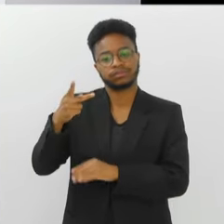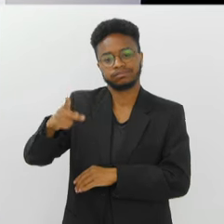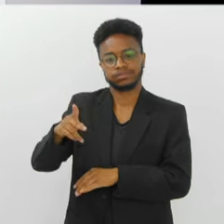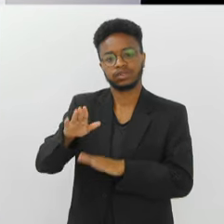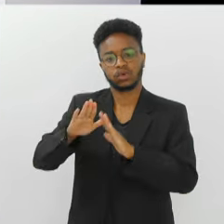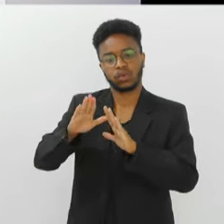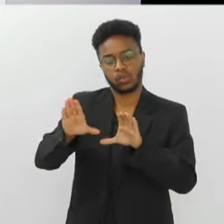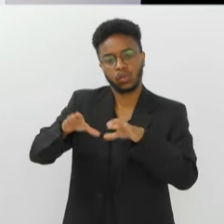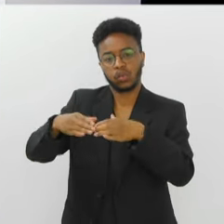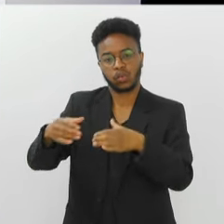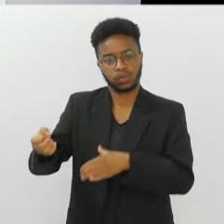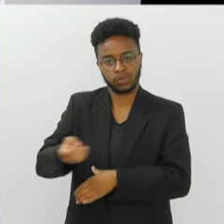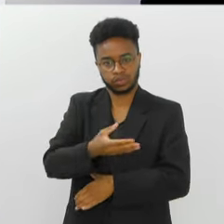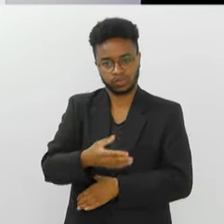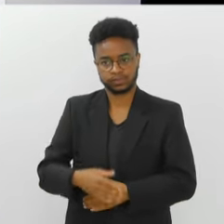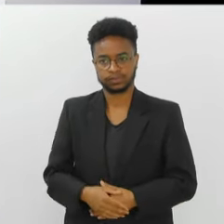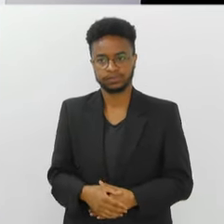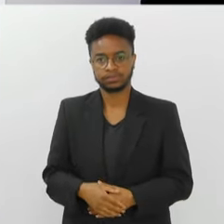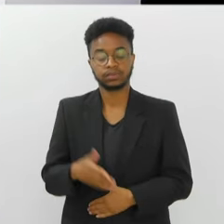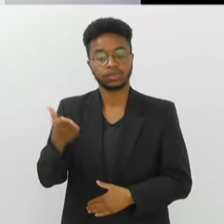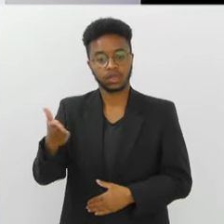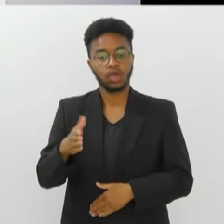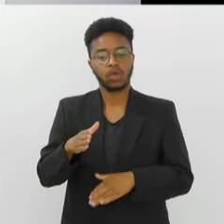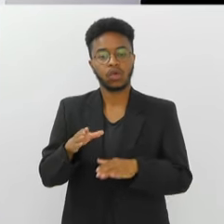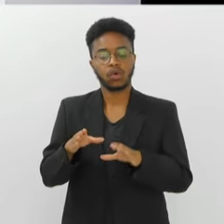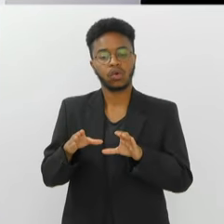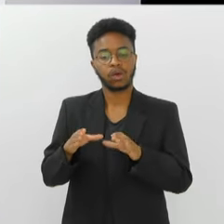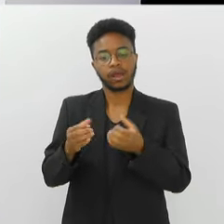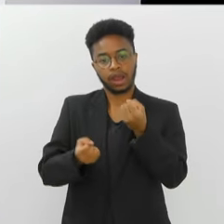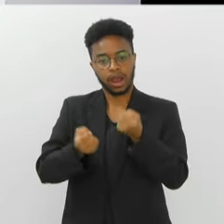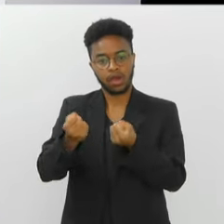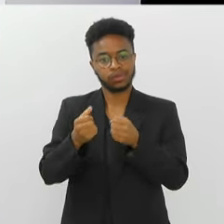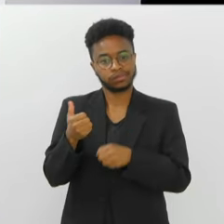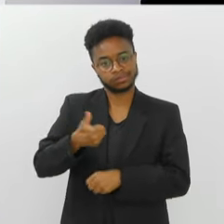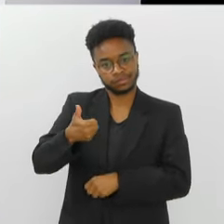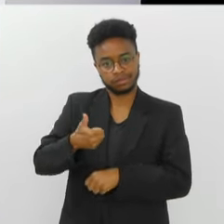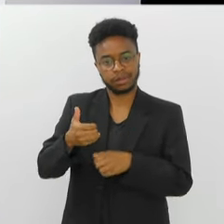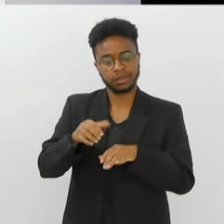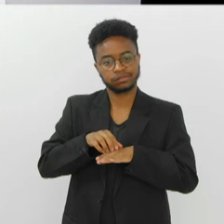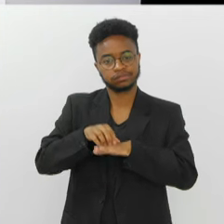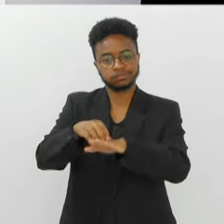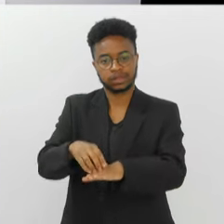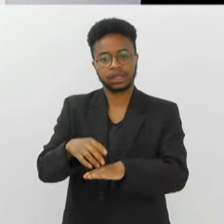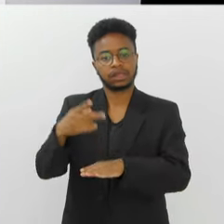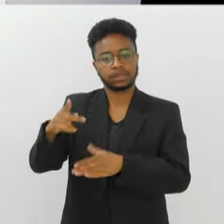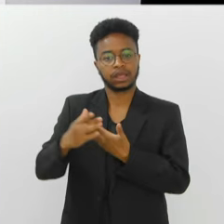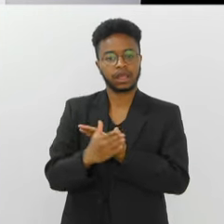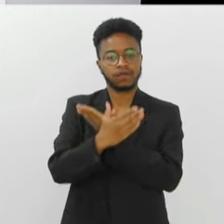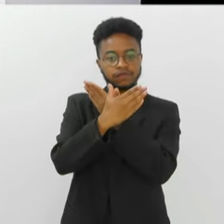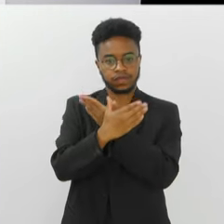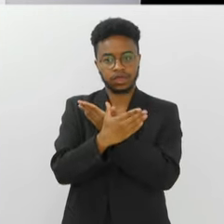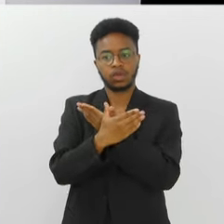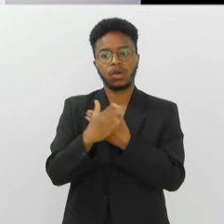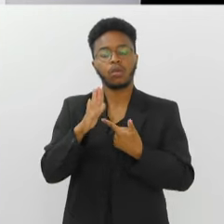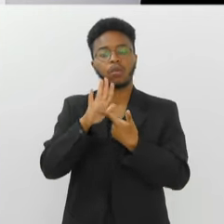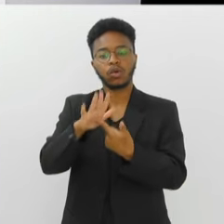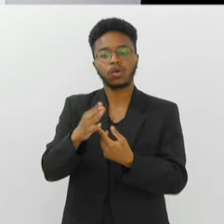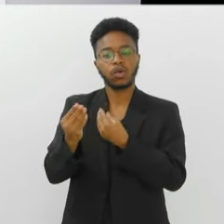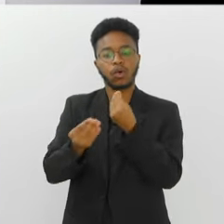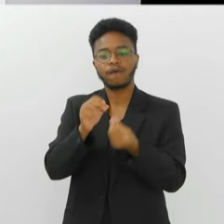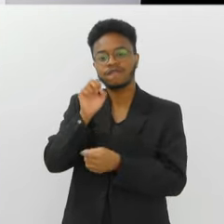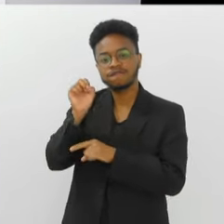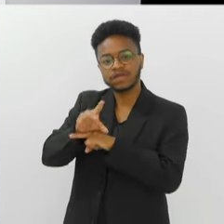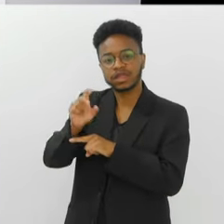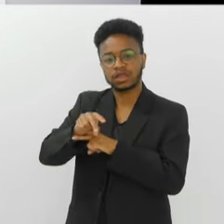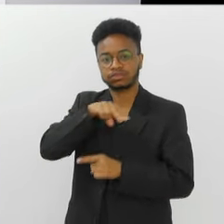história dessa agremiação, dessa jovem agremiação. Aqui é o Abre Alas da minha primeira redição, A Gaviões da Fiel 2019, a saliva do santo e o